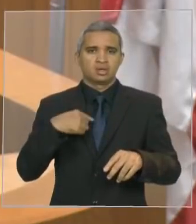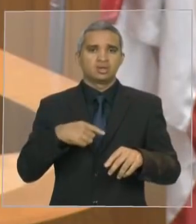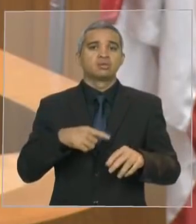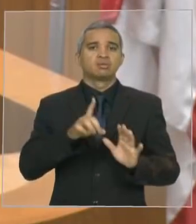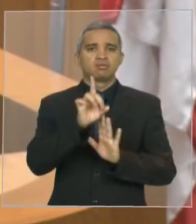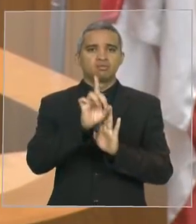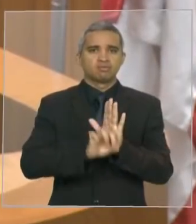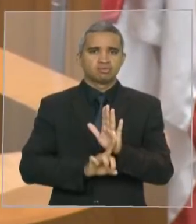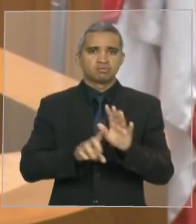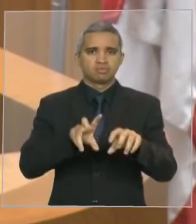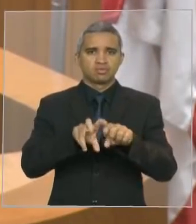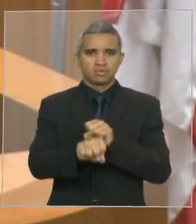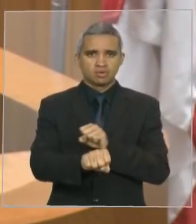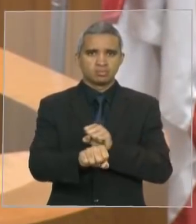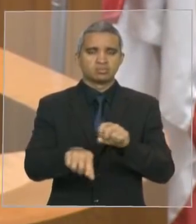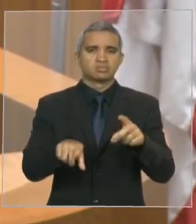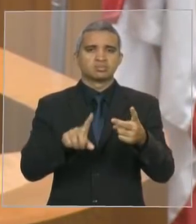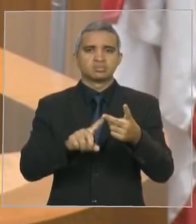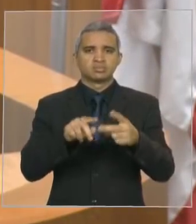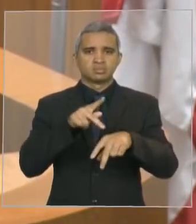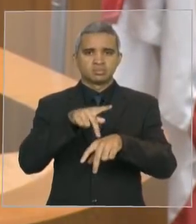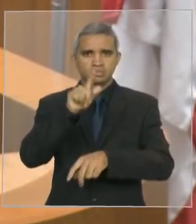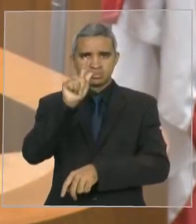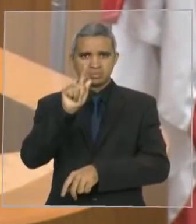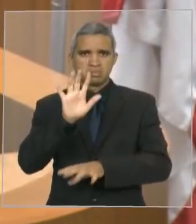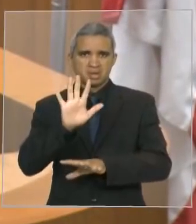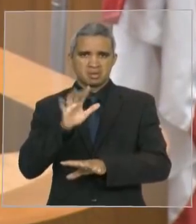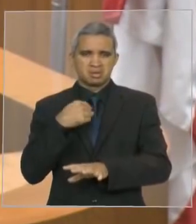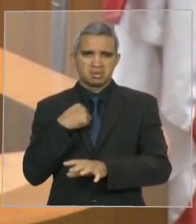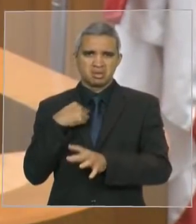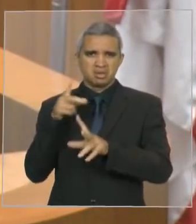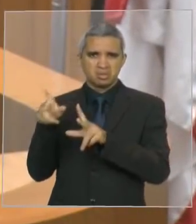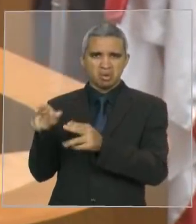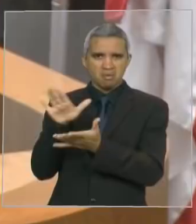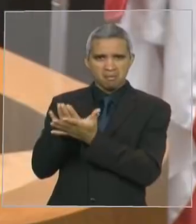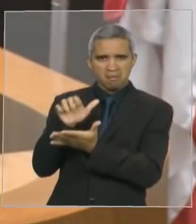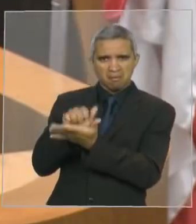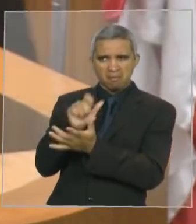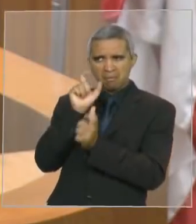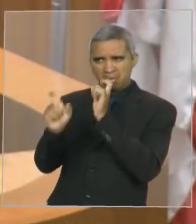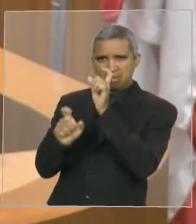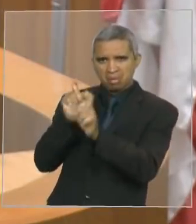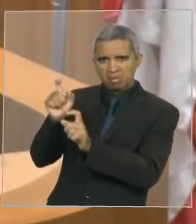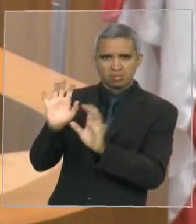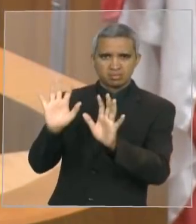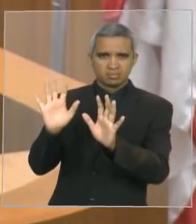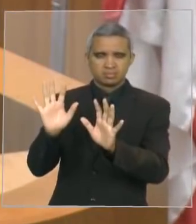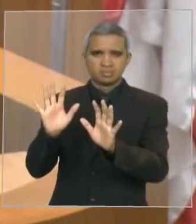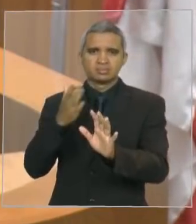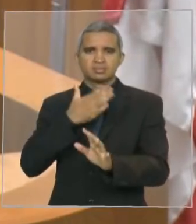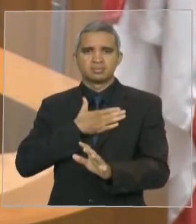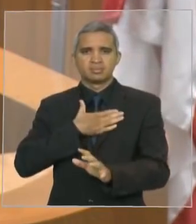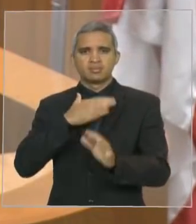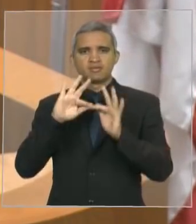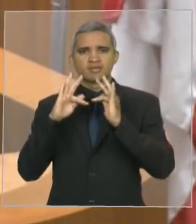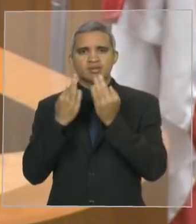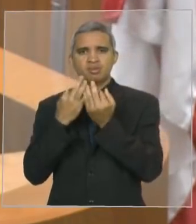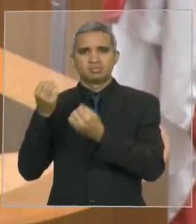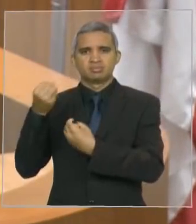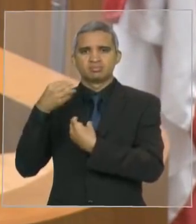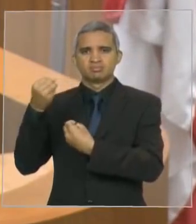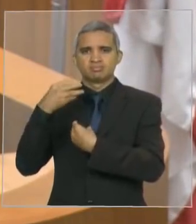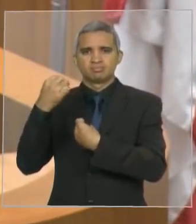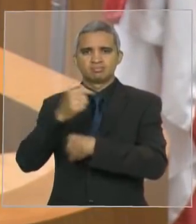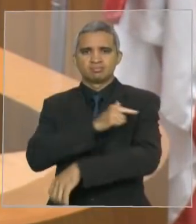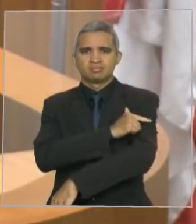não é essa formação que não deixa que eu revide essas palavras. É a formação que eu tenho em casa. É a educação que eu tenho em casa